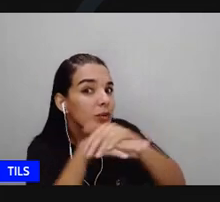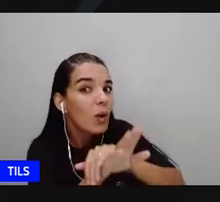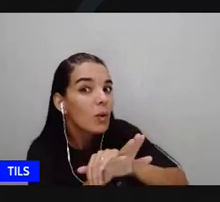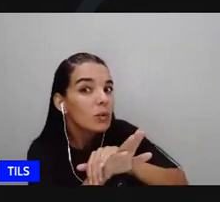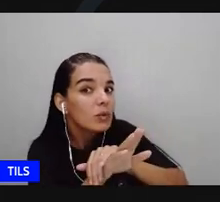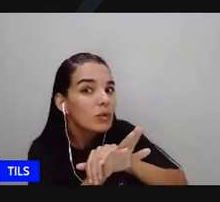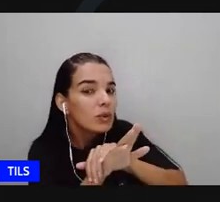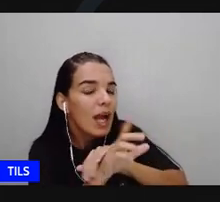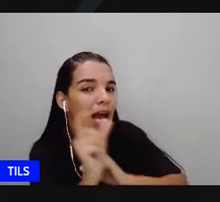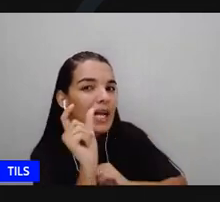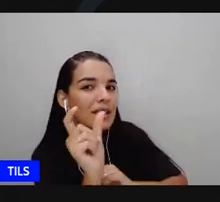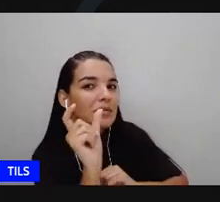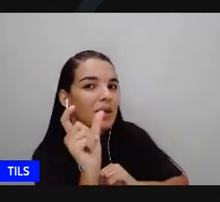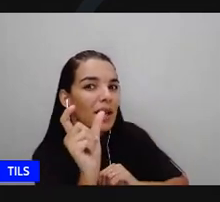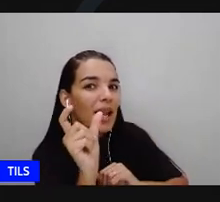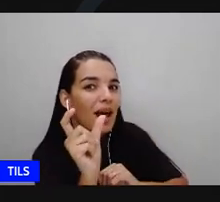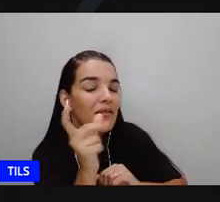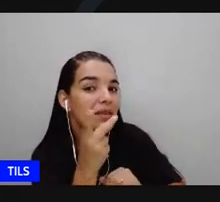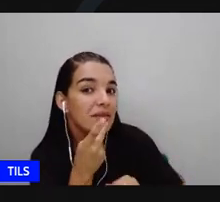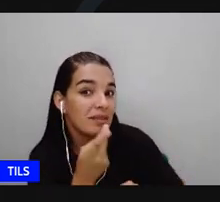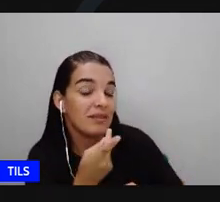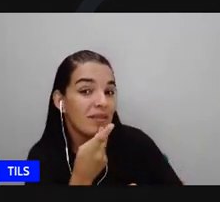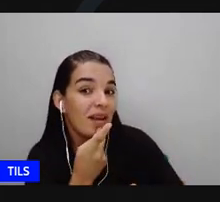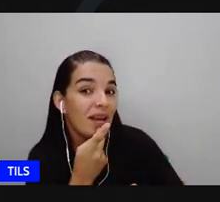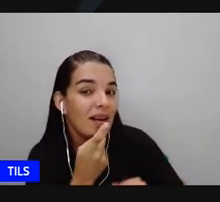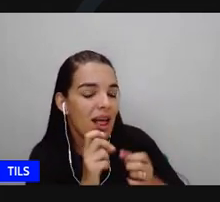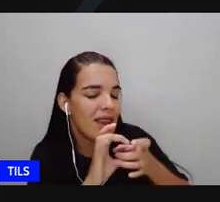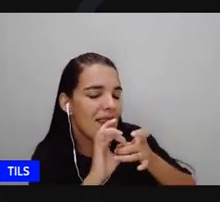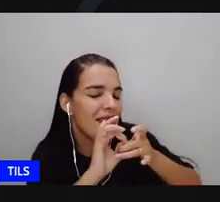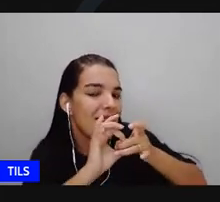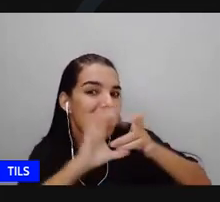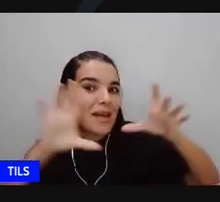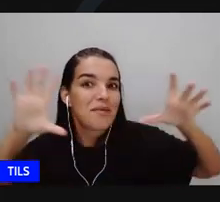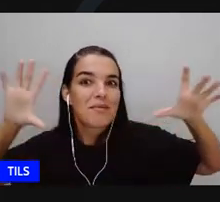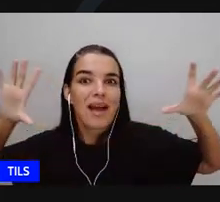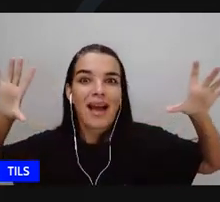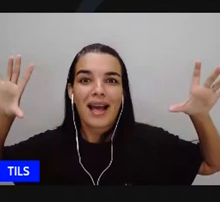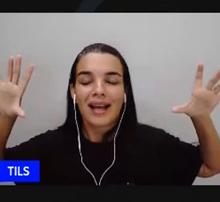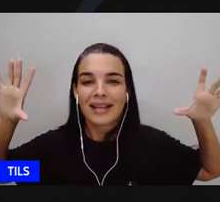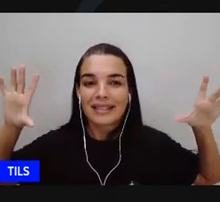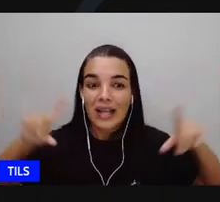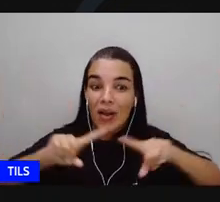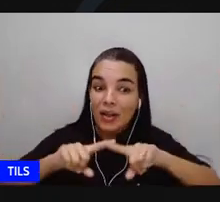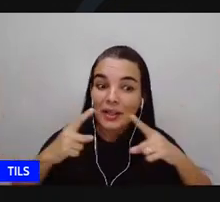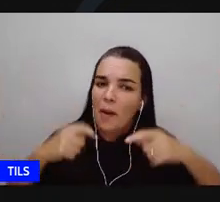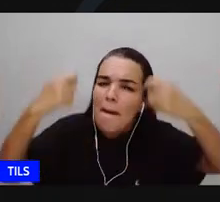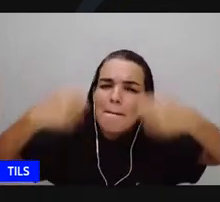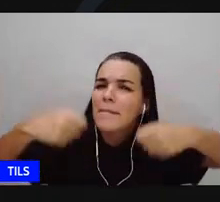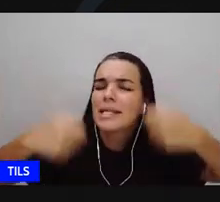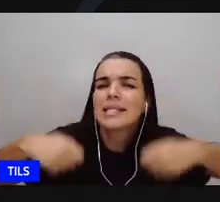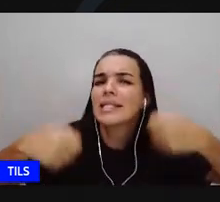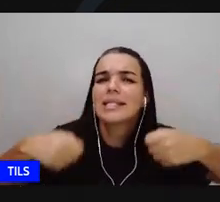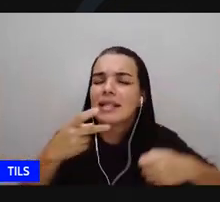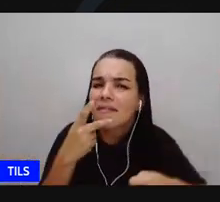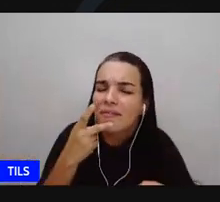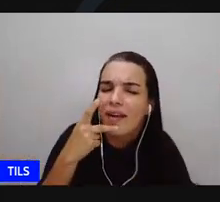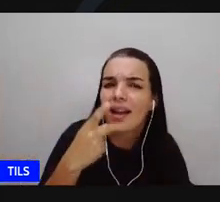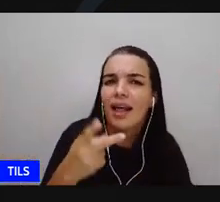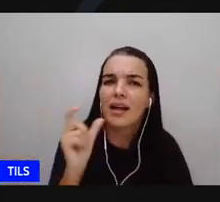as palavras ditas libertam então é preciso dizer as palavras